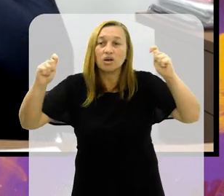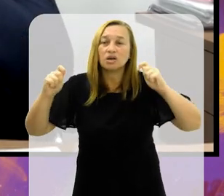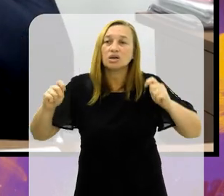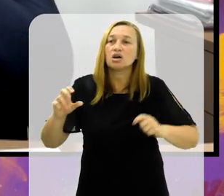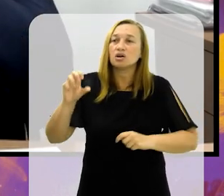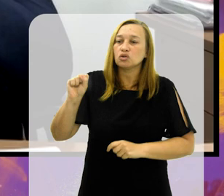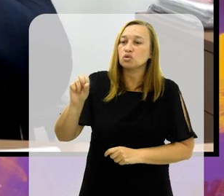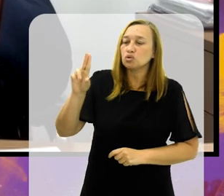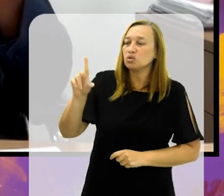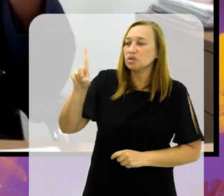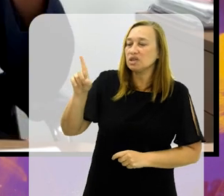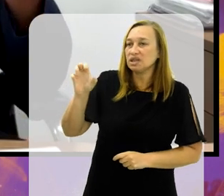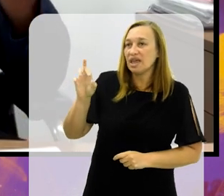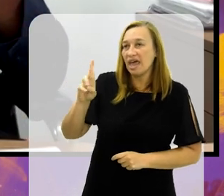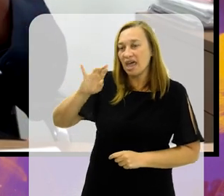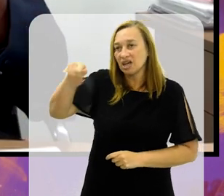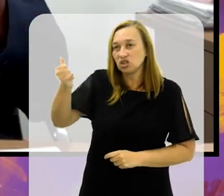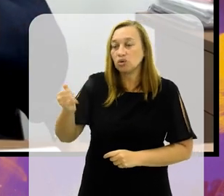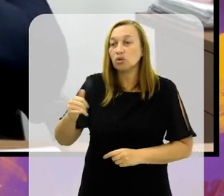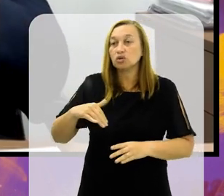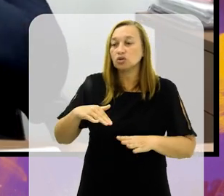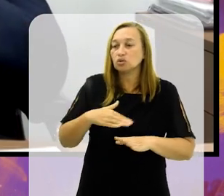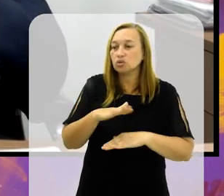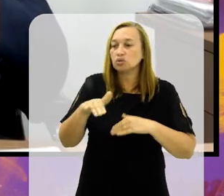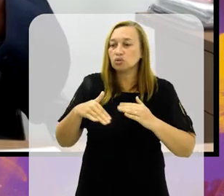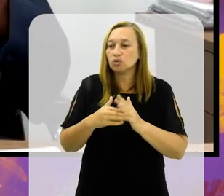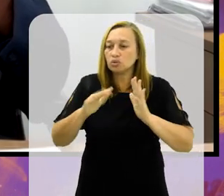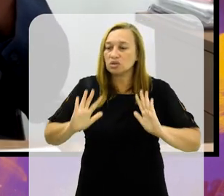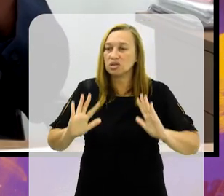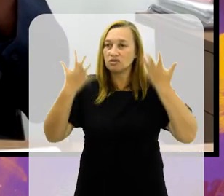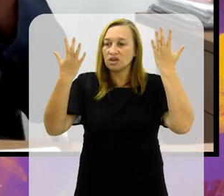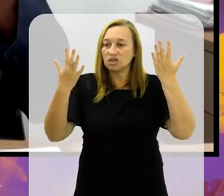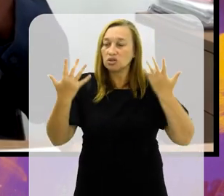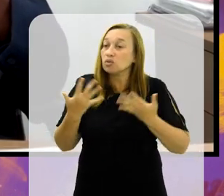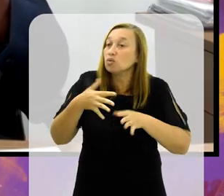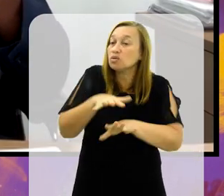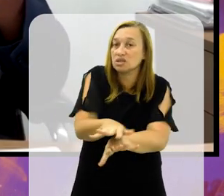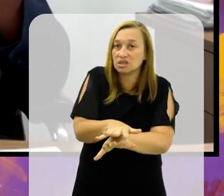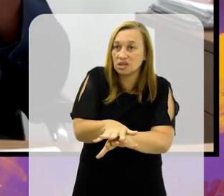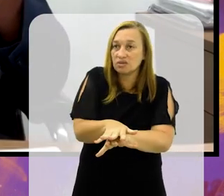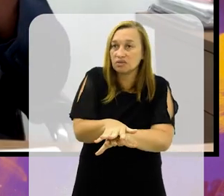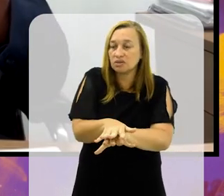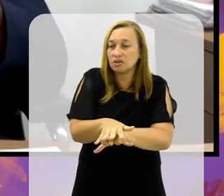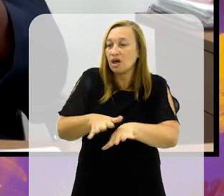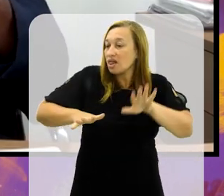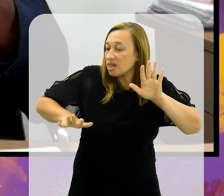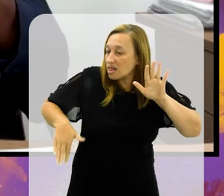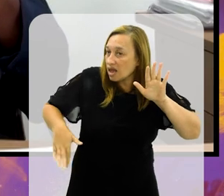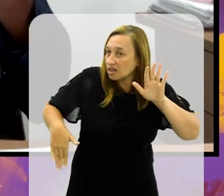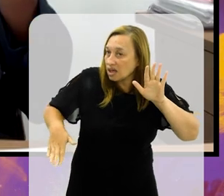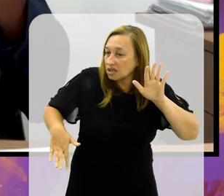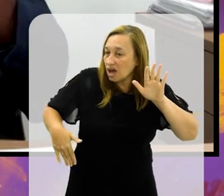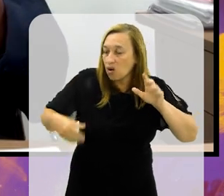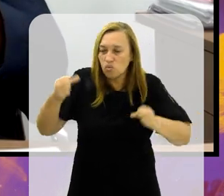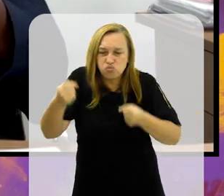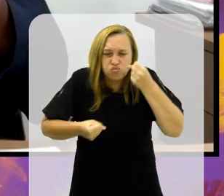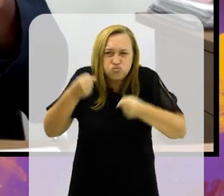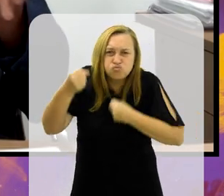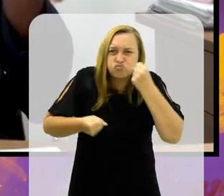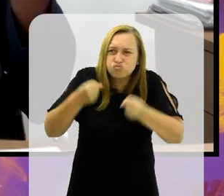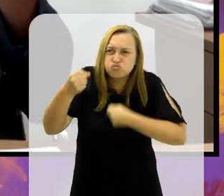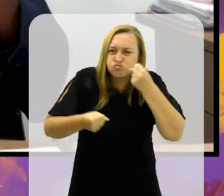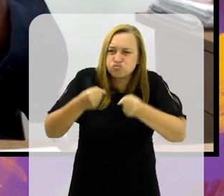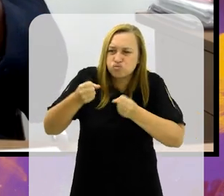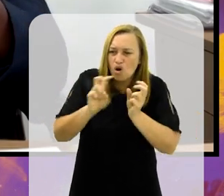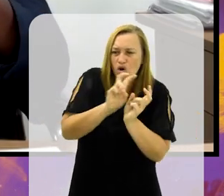no caso da Suderge, onde todos os nossos eventos são inclusivos, ele vira agora um nadador, vira um corredor,